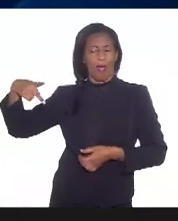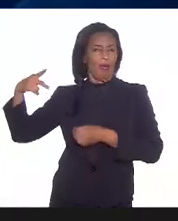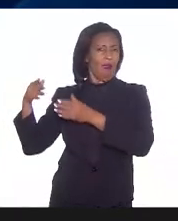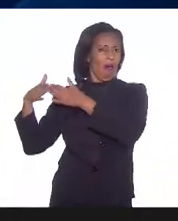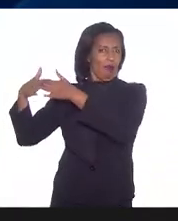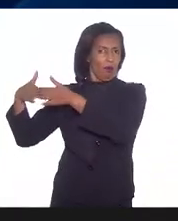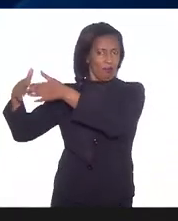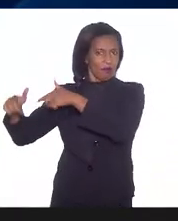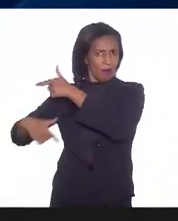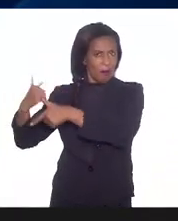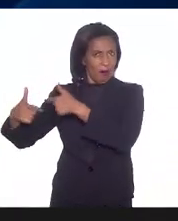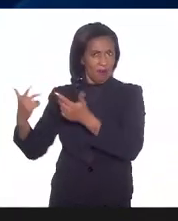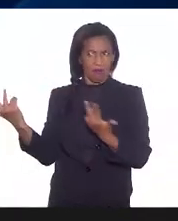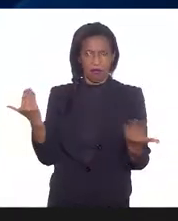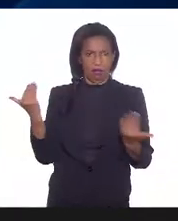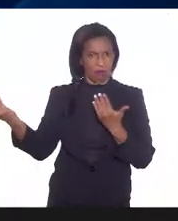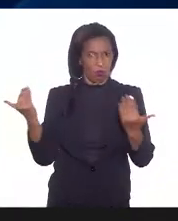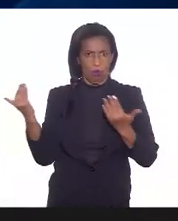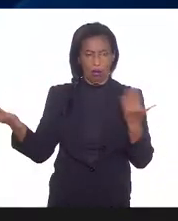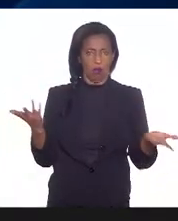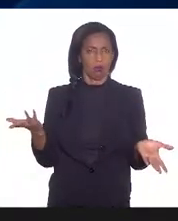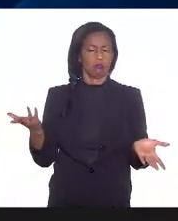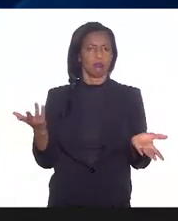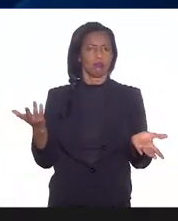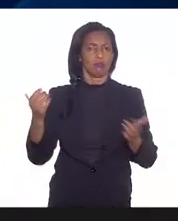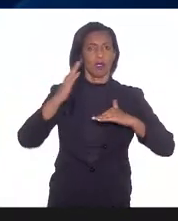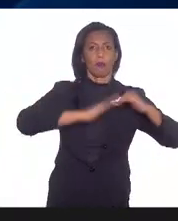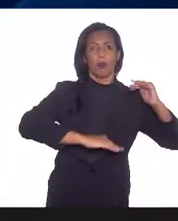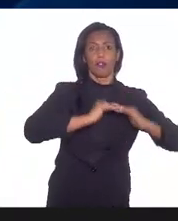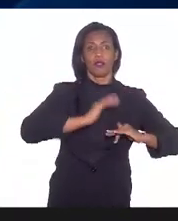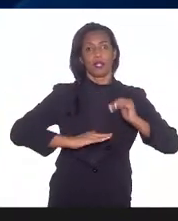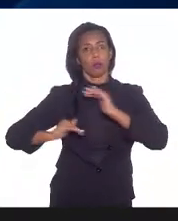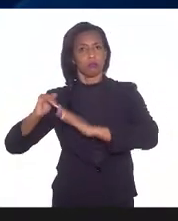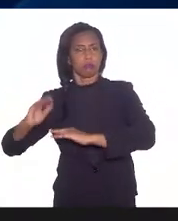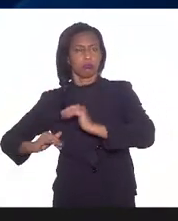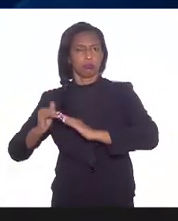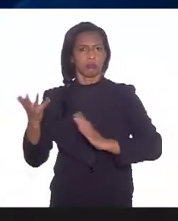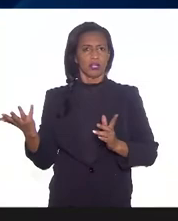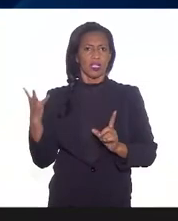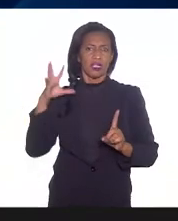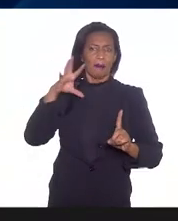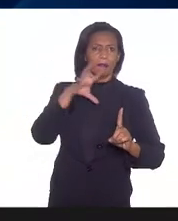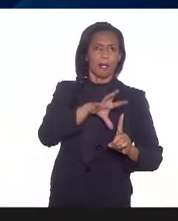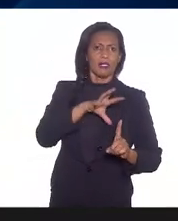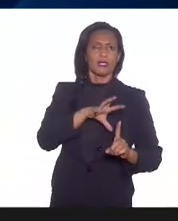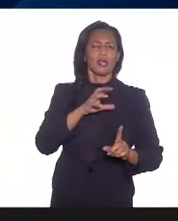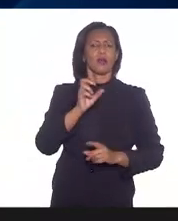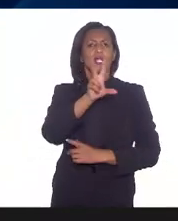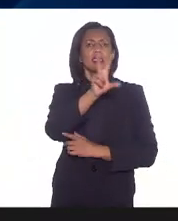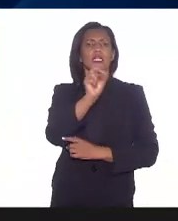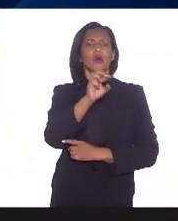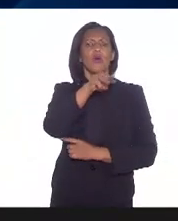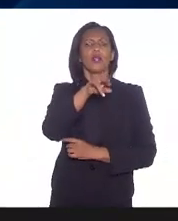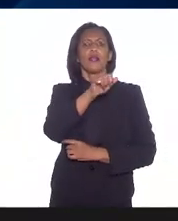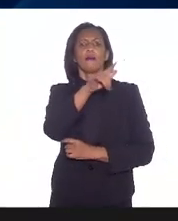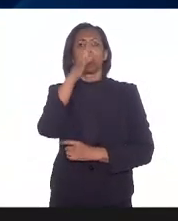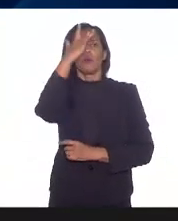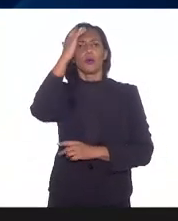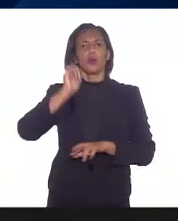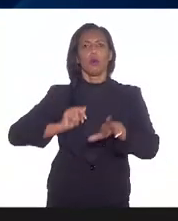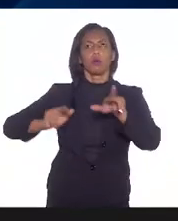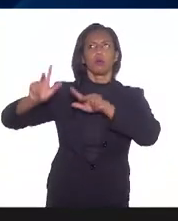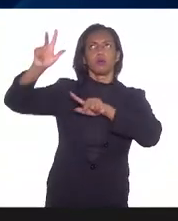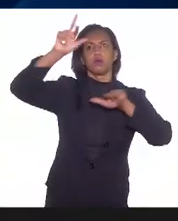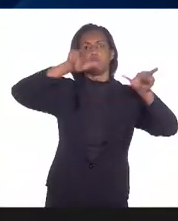toda essa indefinição que causa nas pessoas e a pressão que é se 50 mil pessoas se movimentando aqui